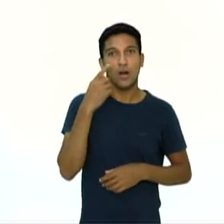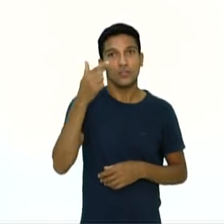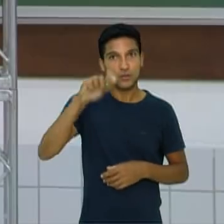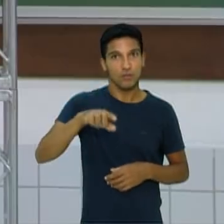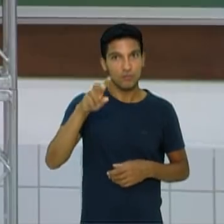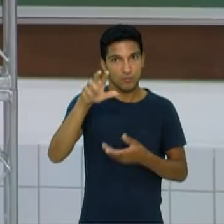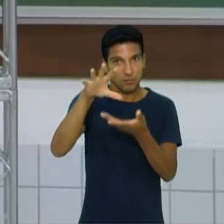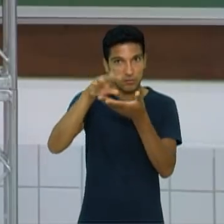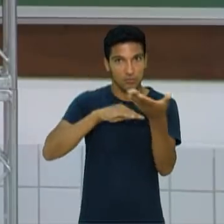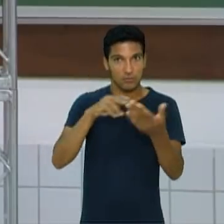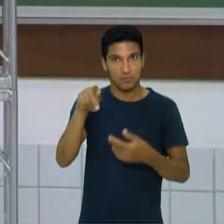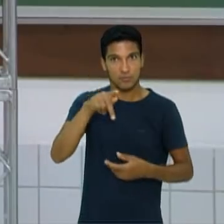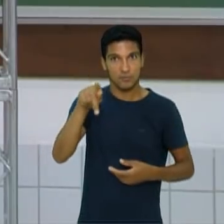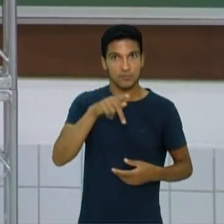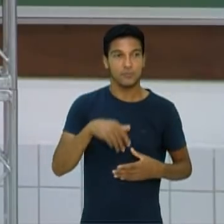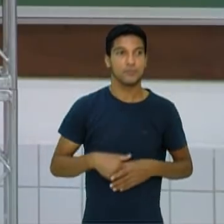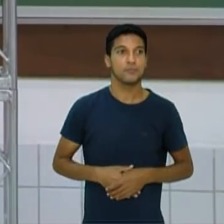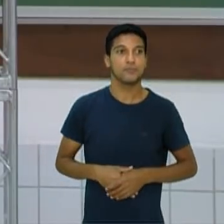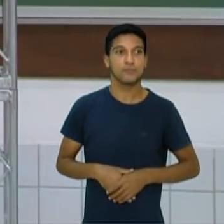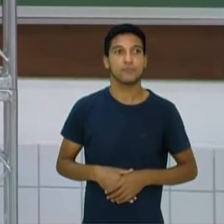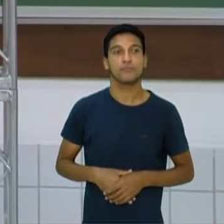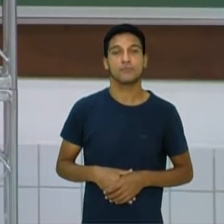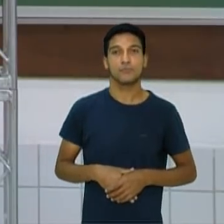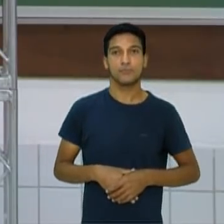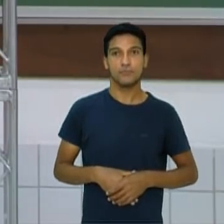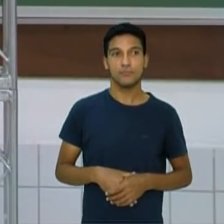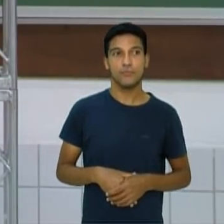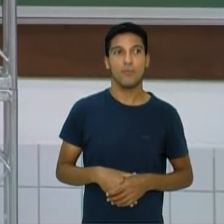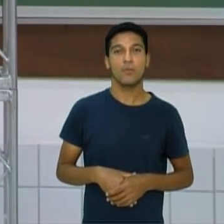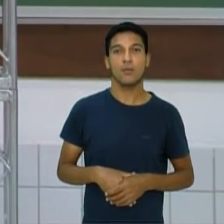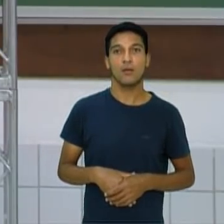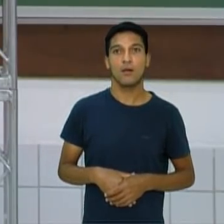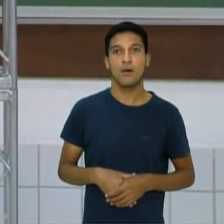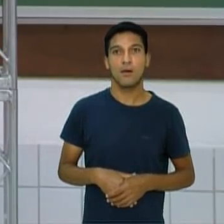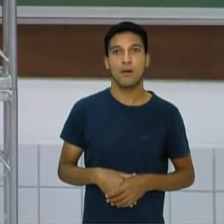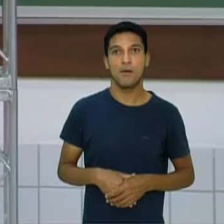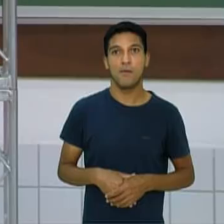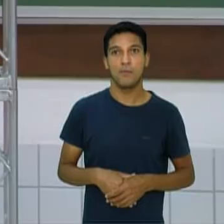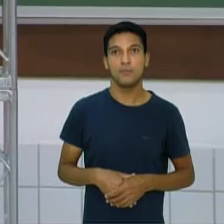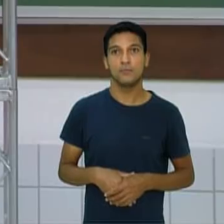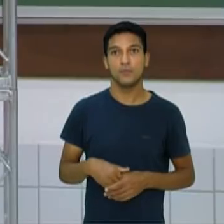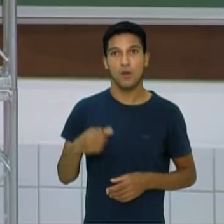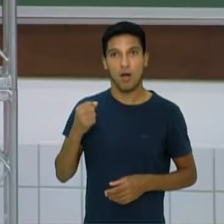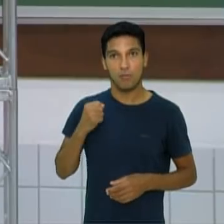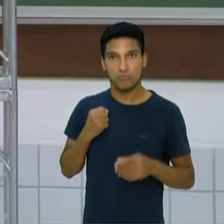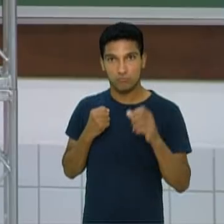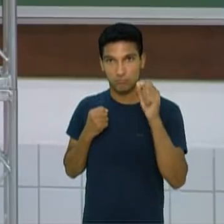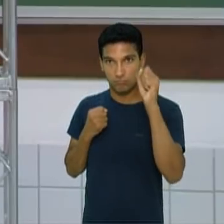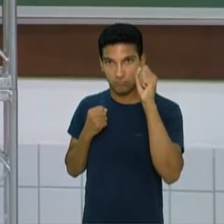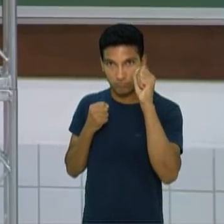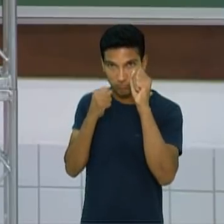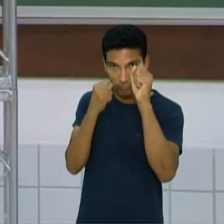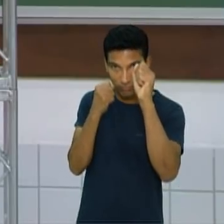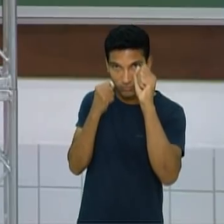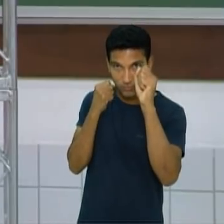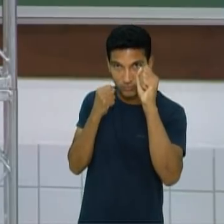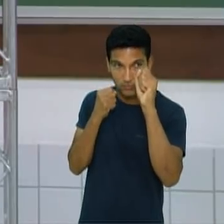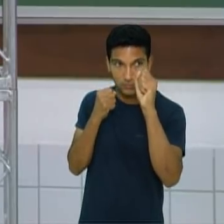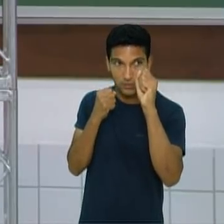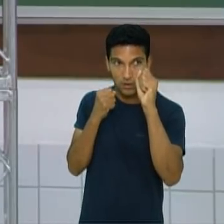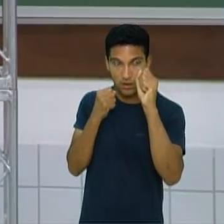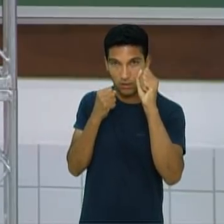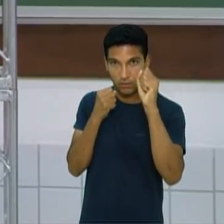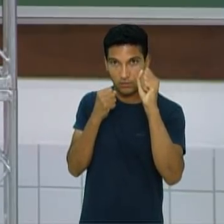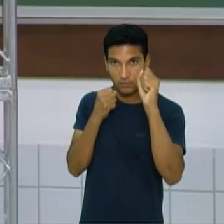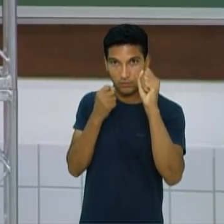posição de guarda, certo? A mão de trás é essa que está mais perto do meu corpo. Então, é esse braço